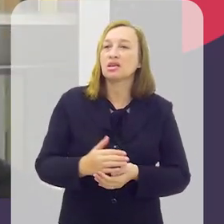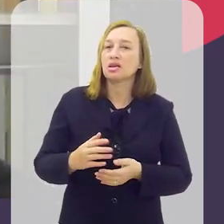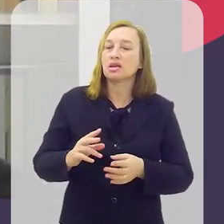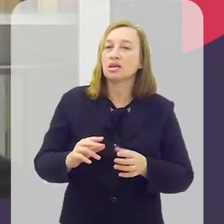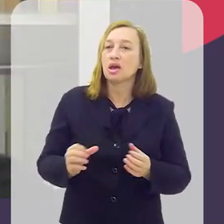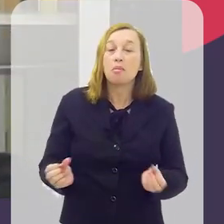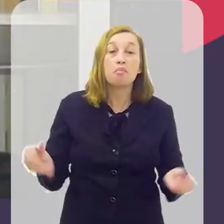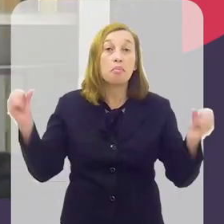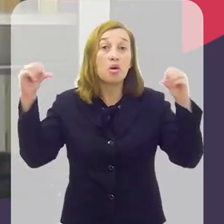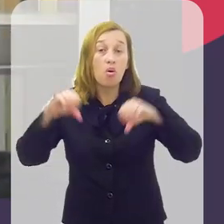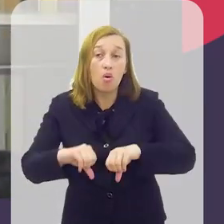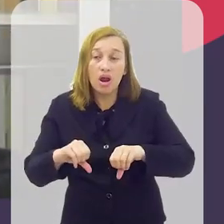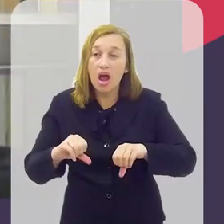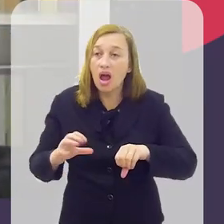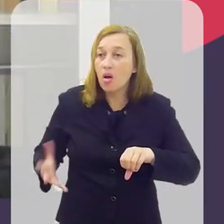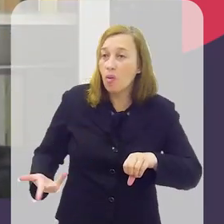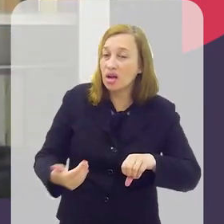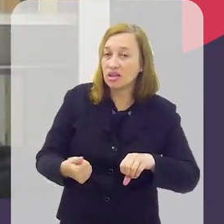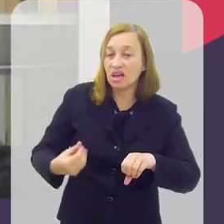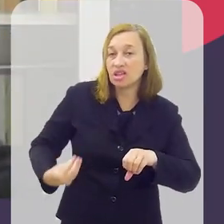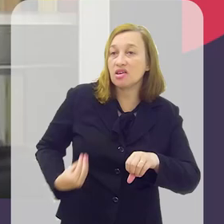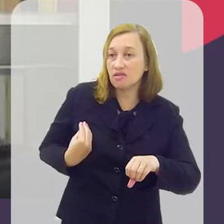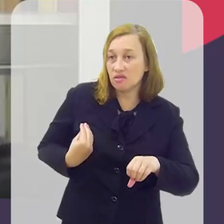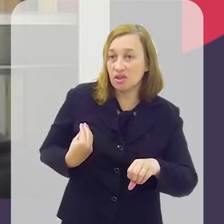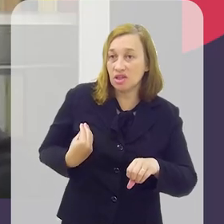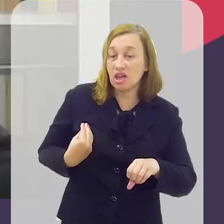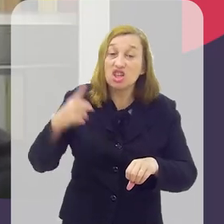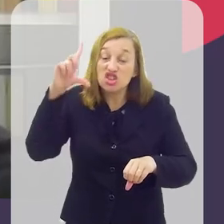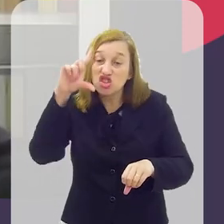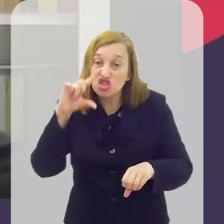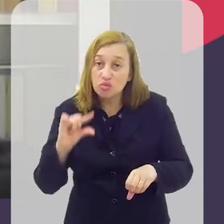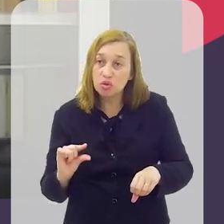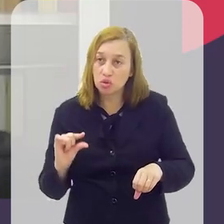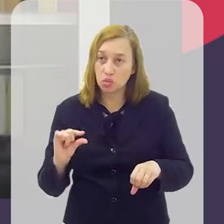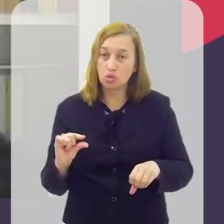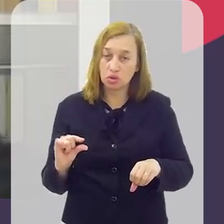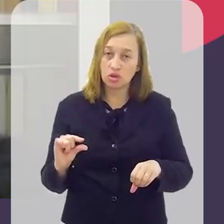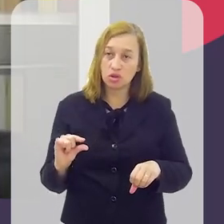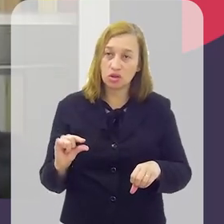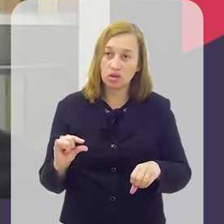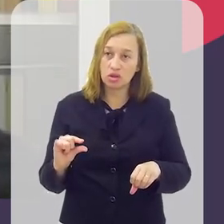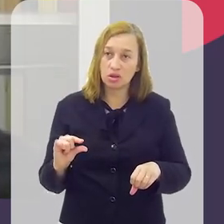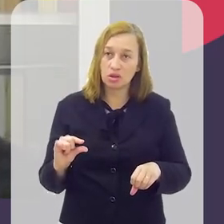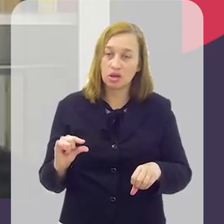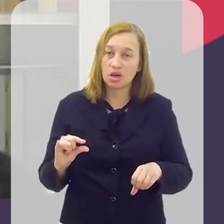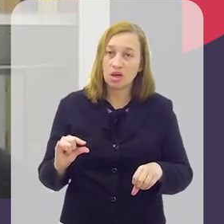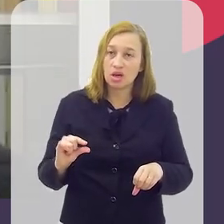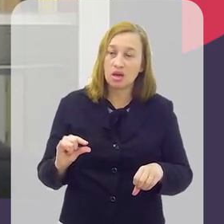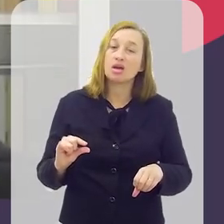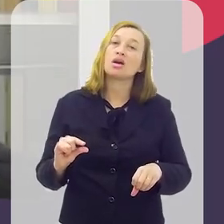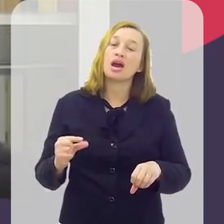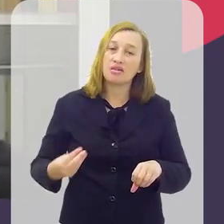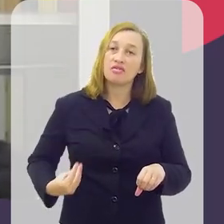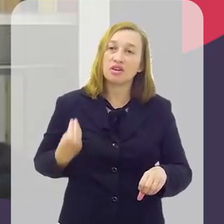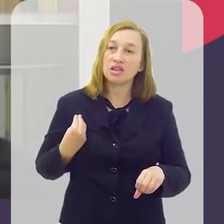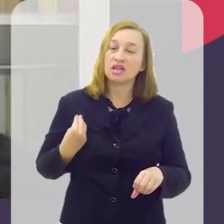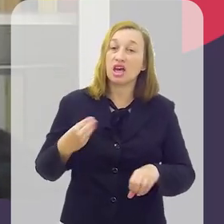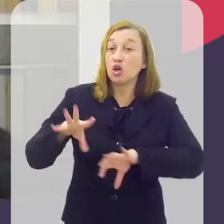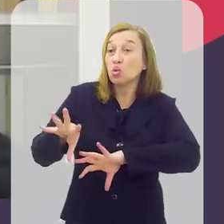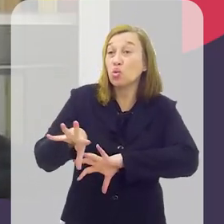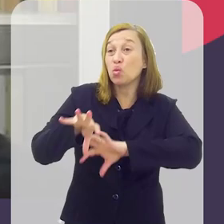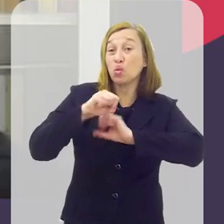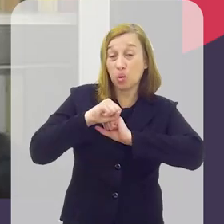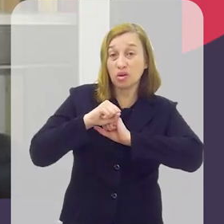piorar as condições de vida no nível de reduzir a expectativa de vida, né? De riscos de doenças